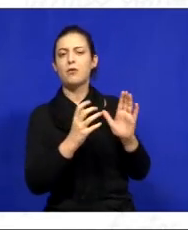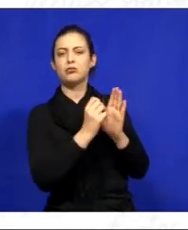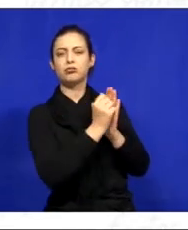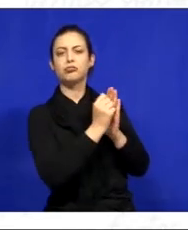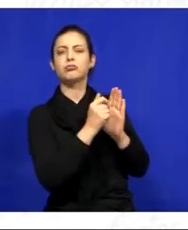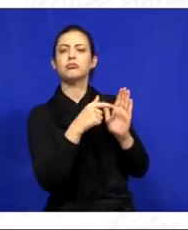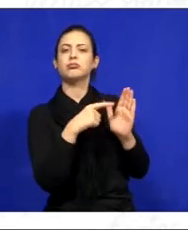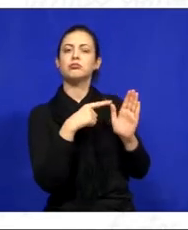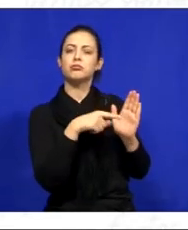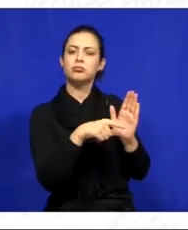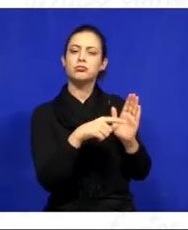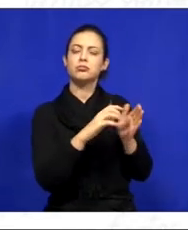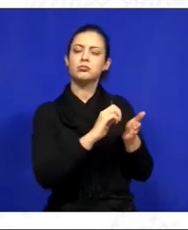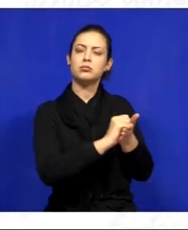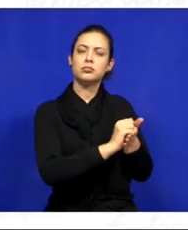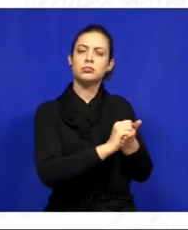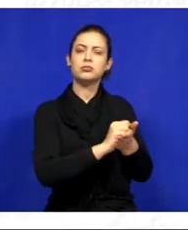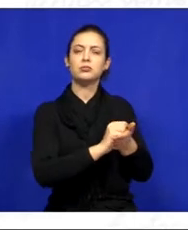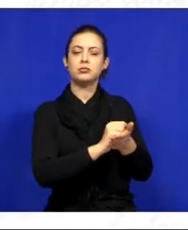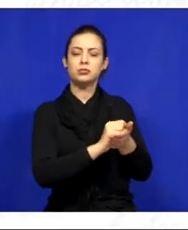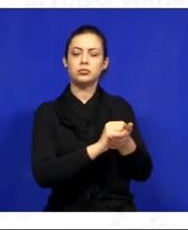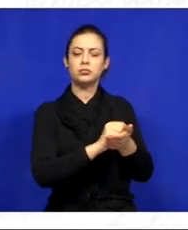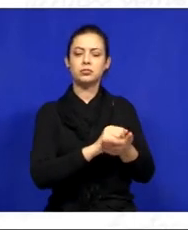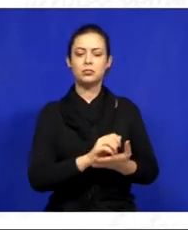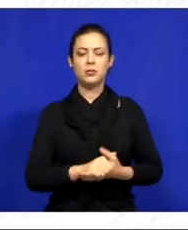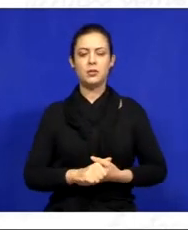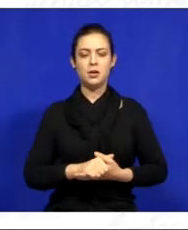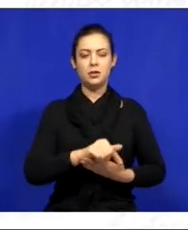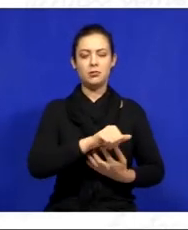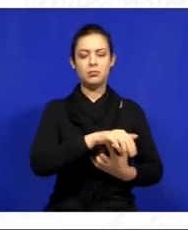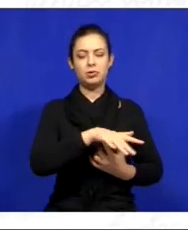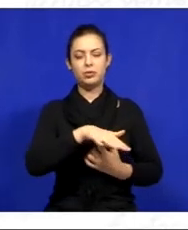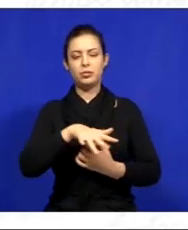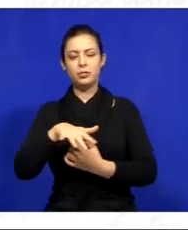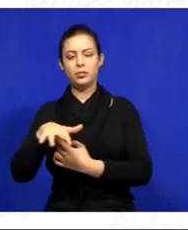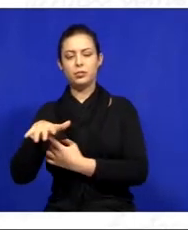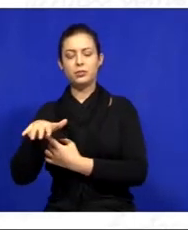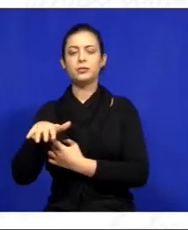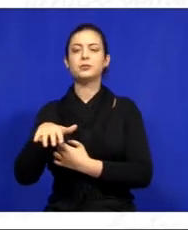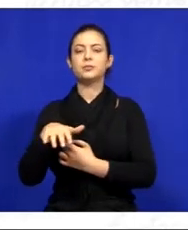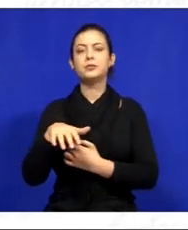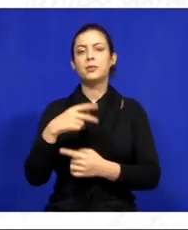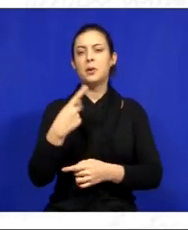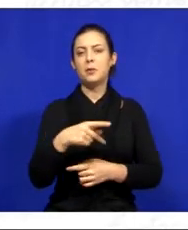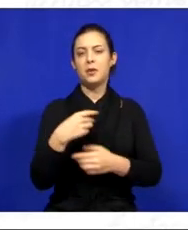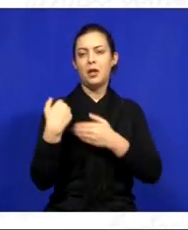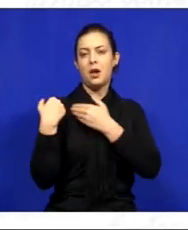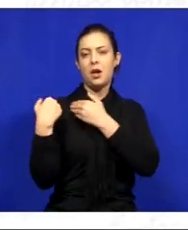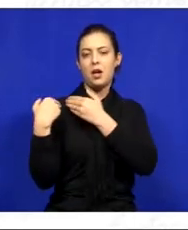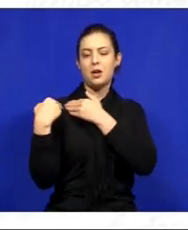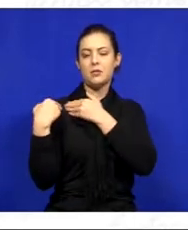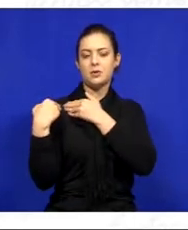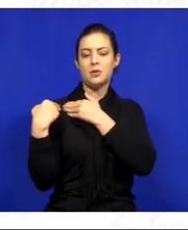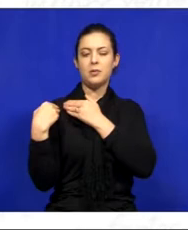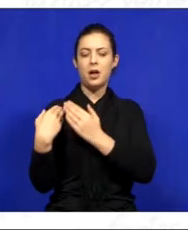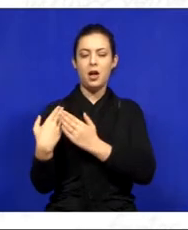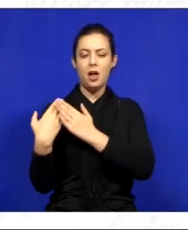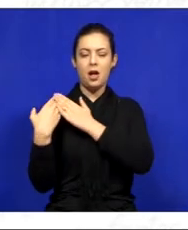as obras do Parque Linear, As obras do Parque Linear é de responsabilidade